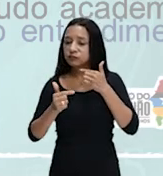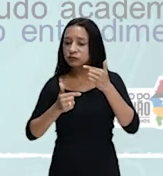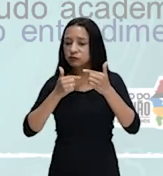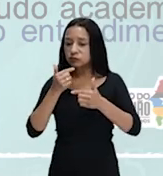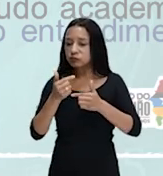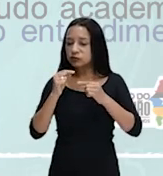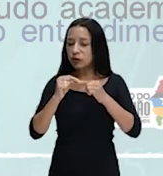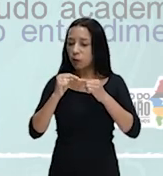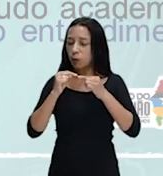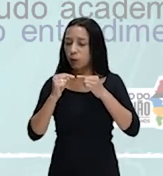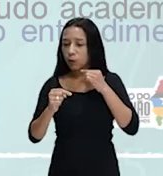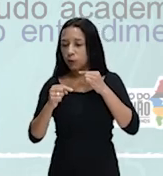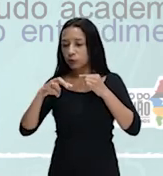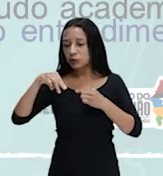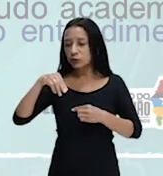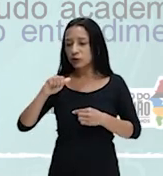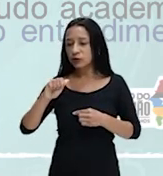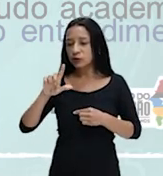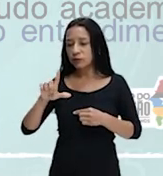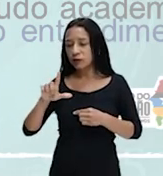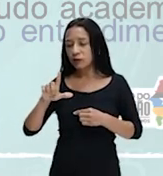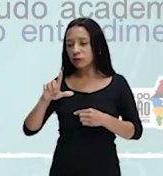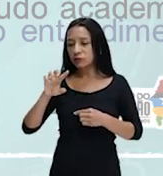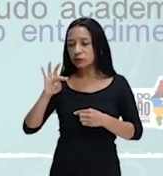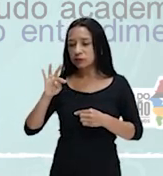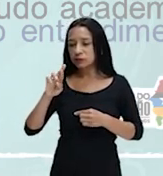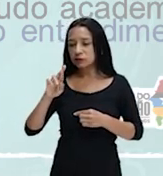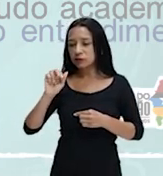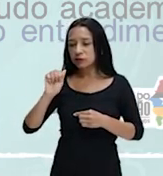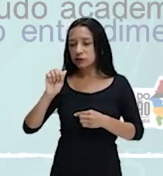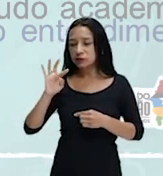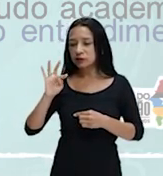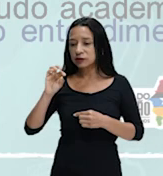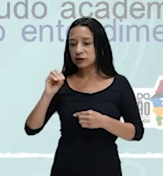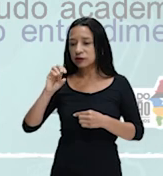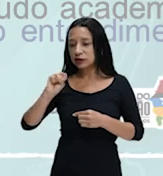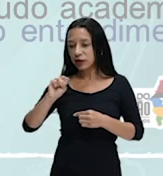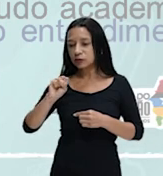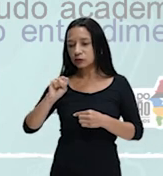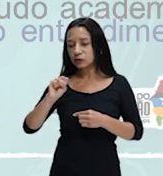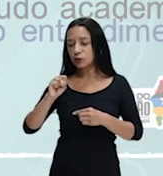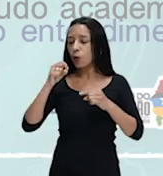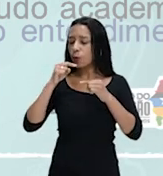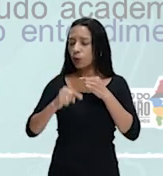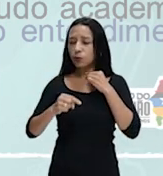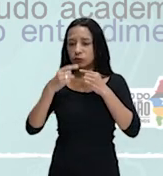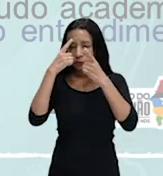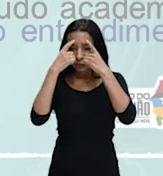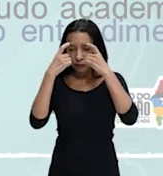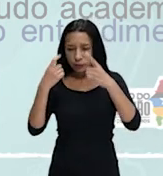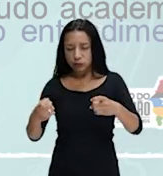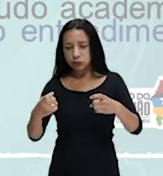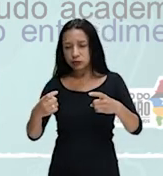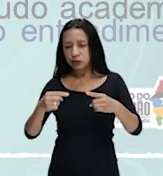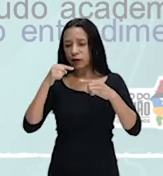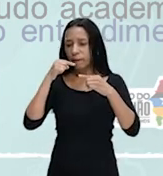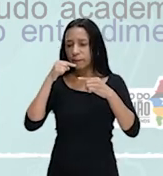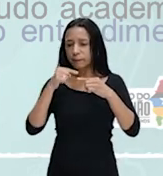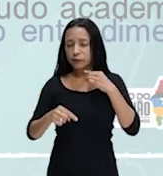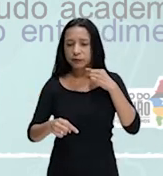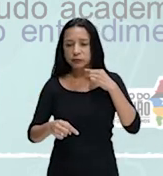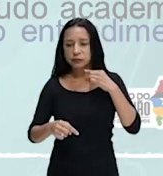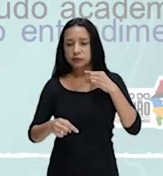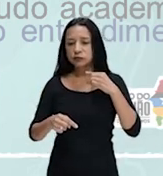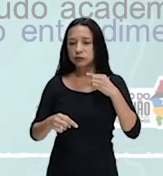os maus tratos, os abusos e as violências e proibições que esses afro